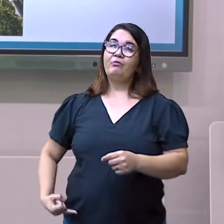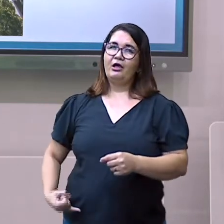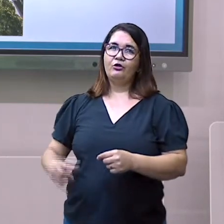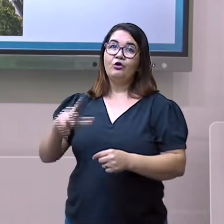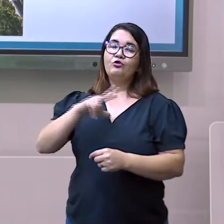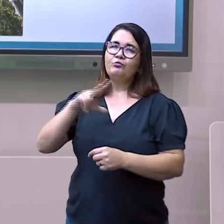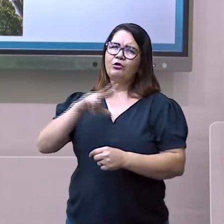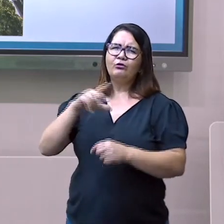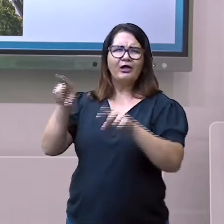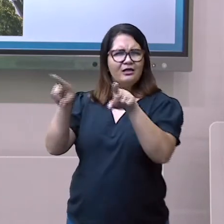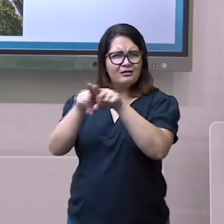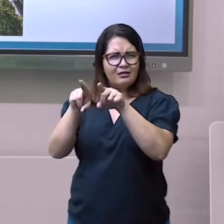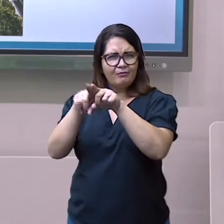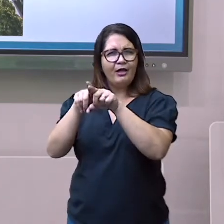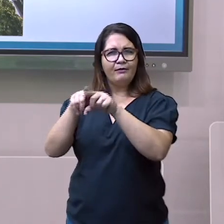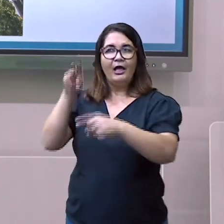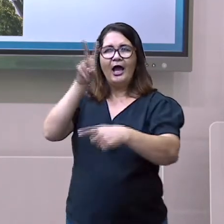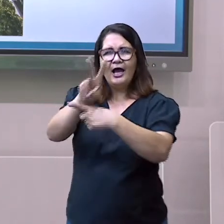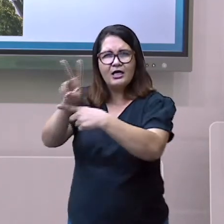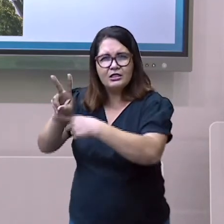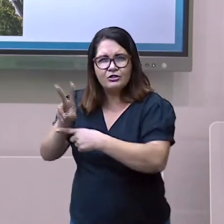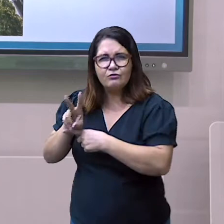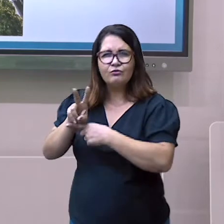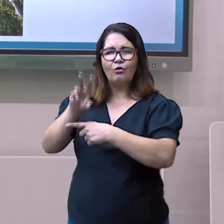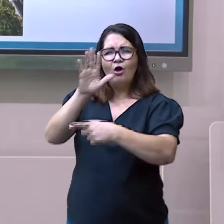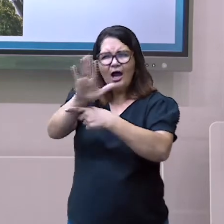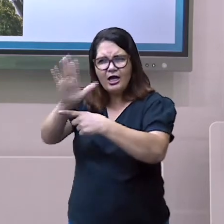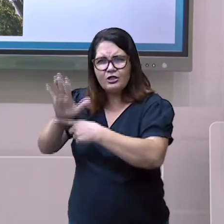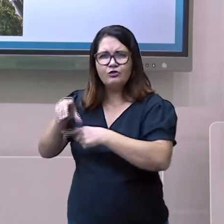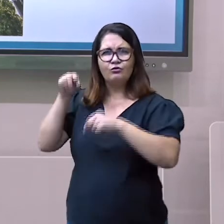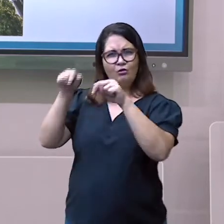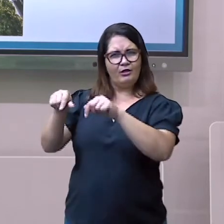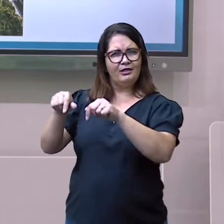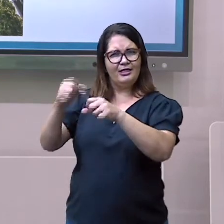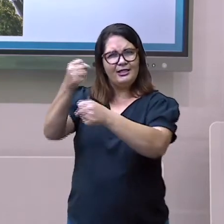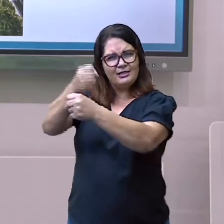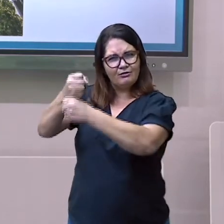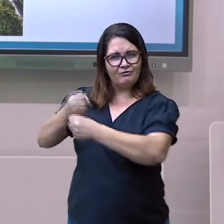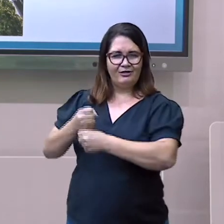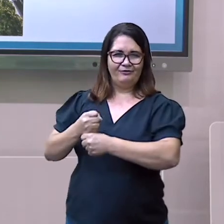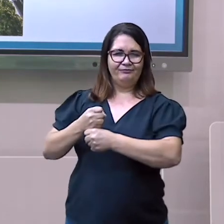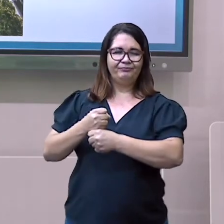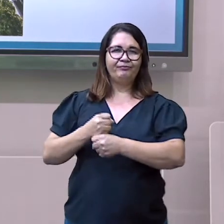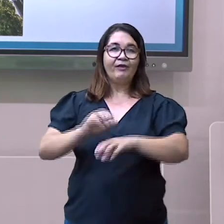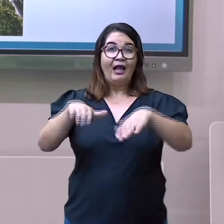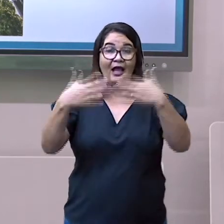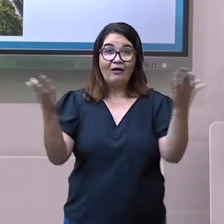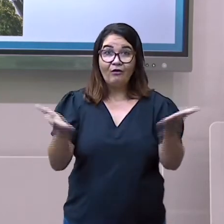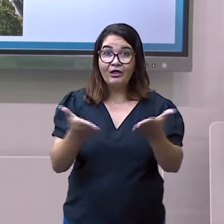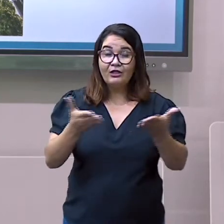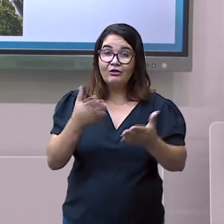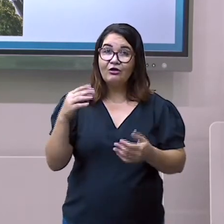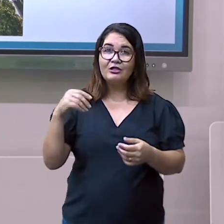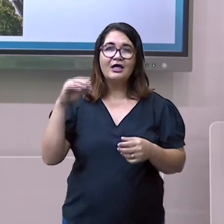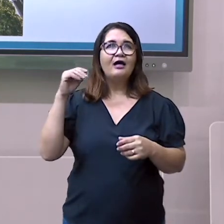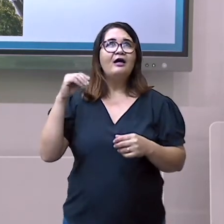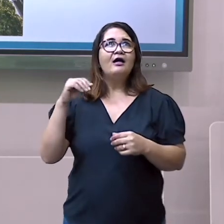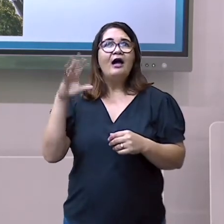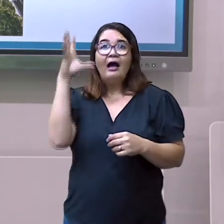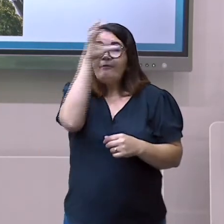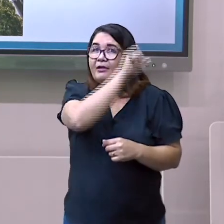Agora que conhecemos um pouco mais das cidades mais antigas do Brasil, vamos falar sobre a